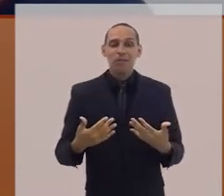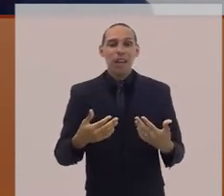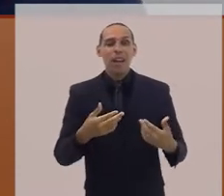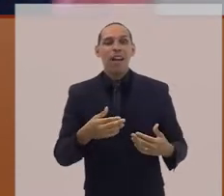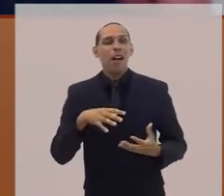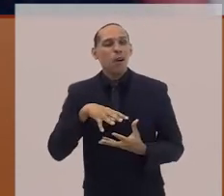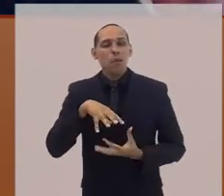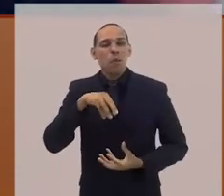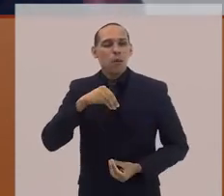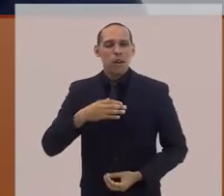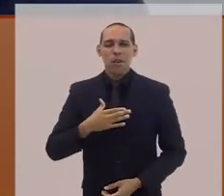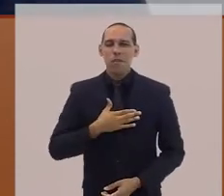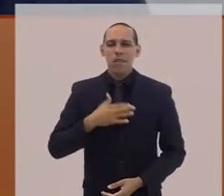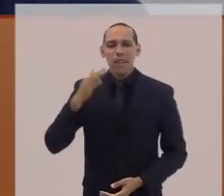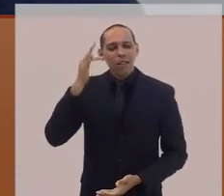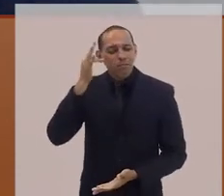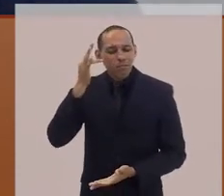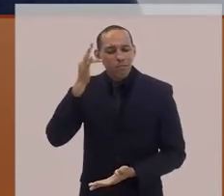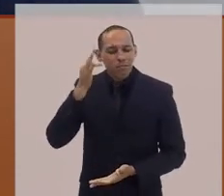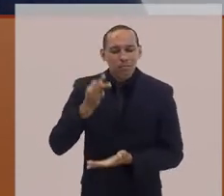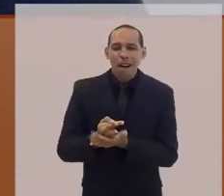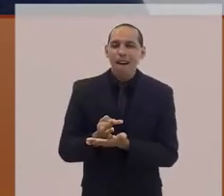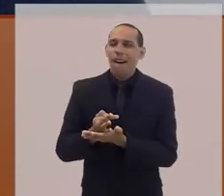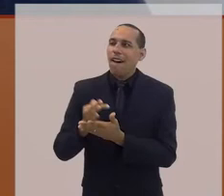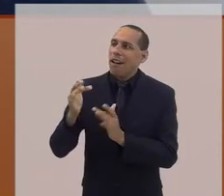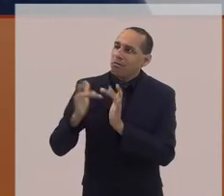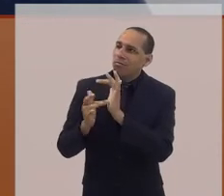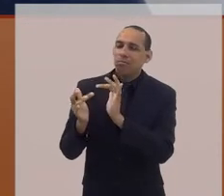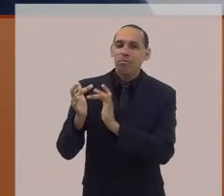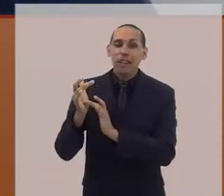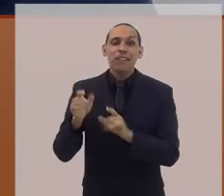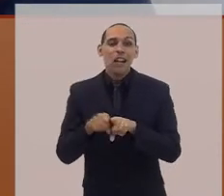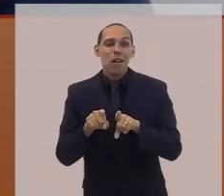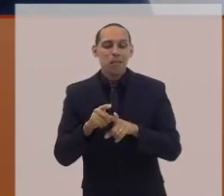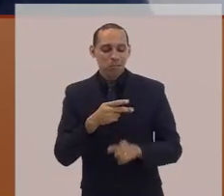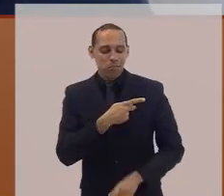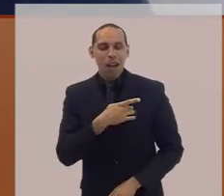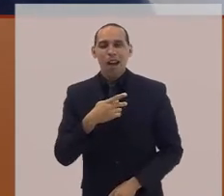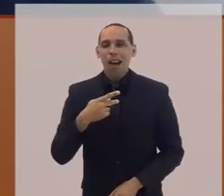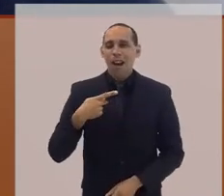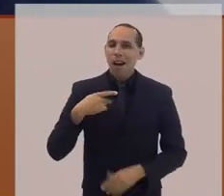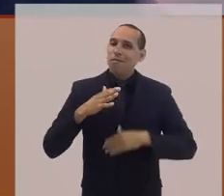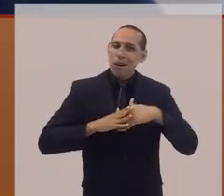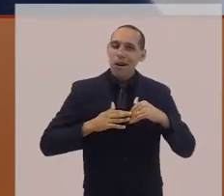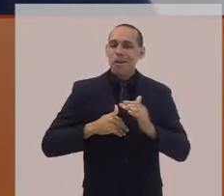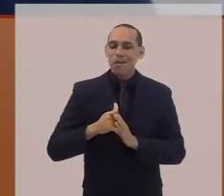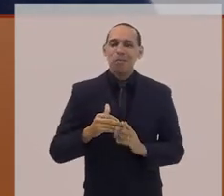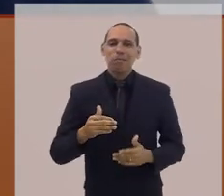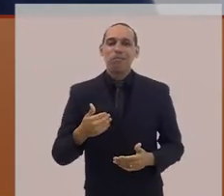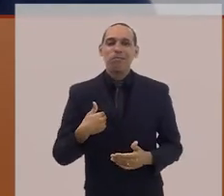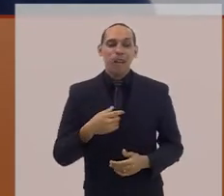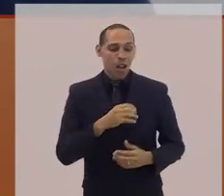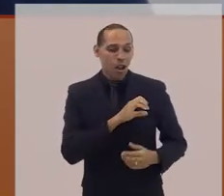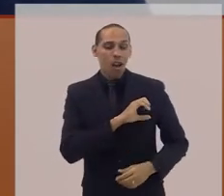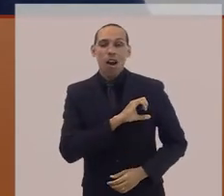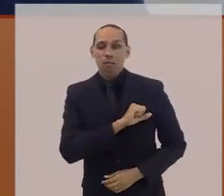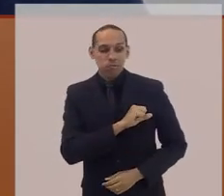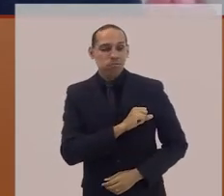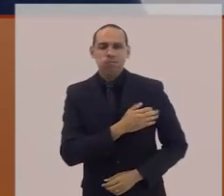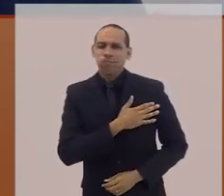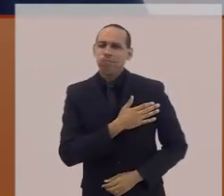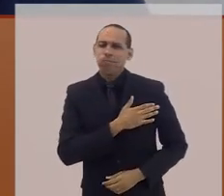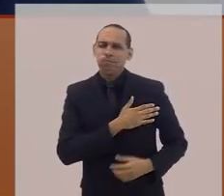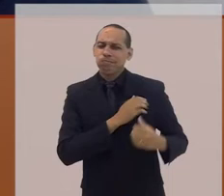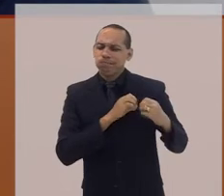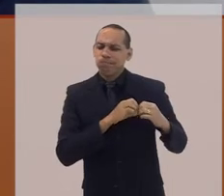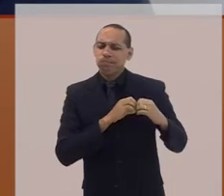pastoral. Isso reafirmou no meu coração, como adolescente, que eu queria dedicar a minha vida a uma